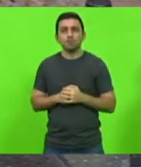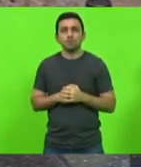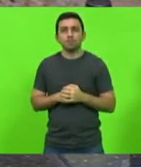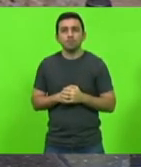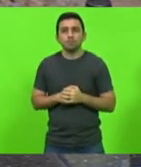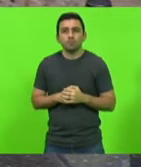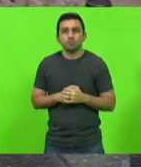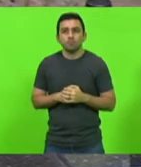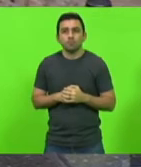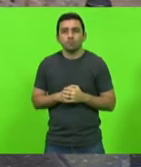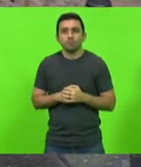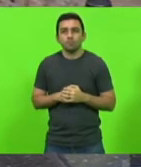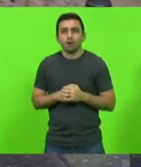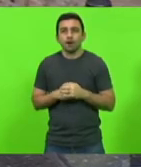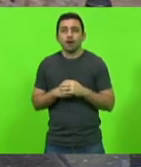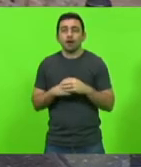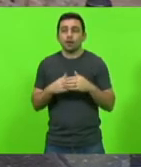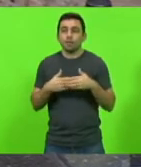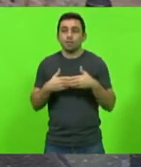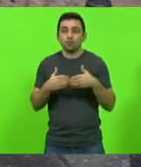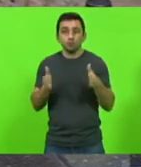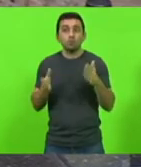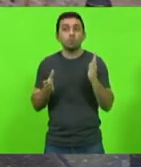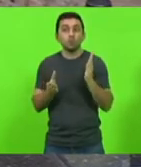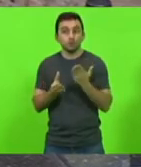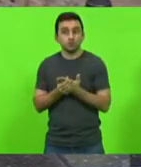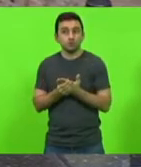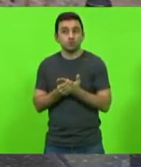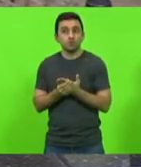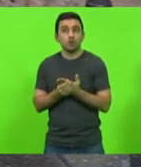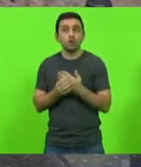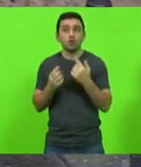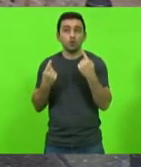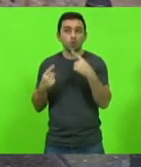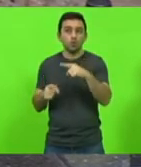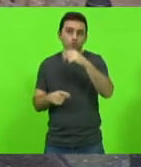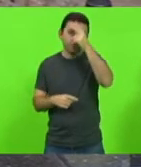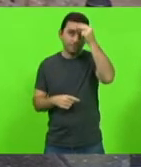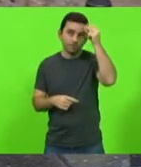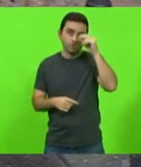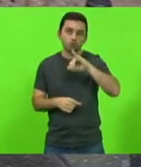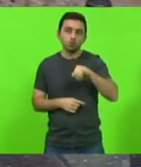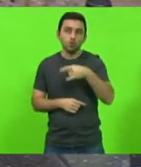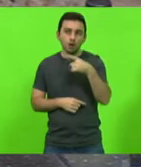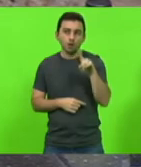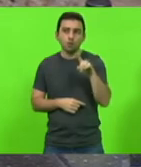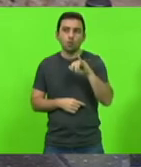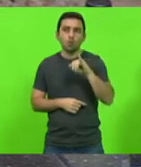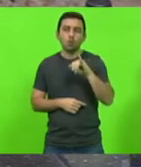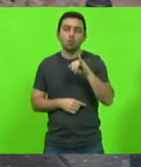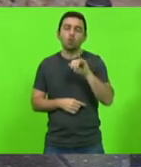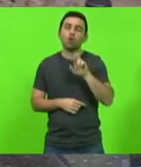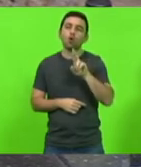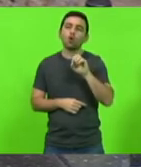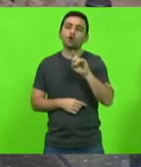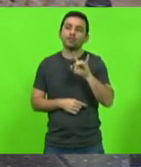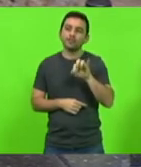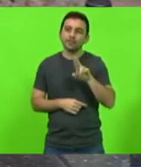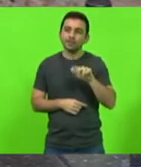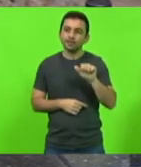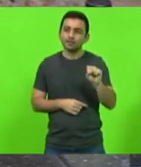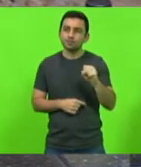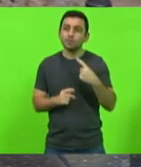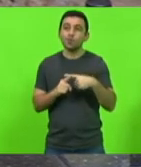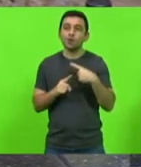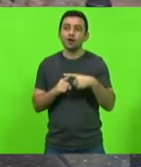abertura de um processo de um inquérito contra o prefeito João Rodrigues de Chapecó por